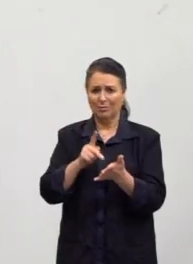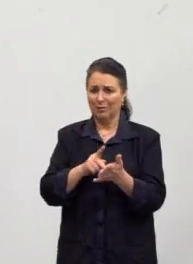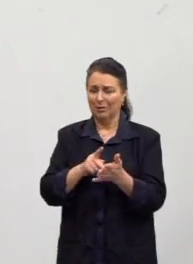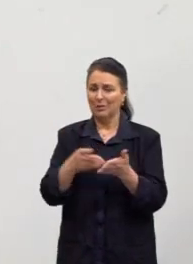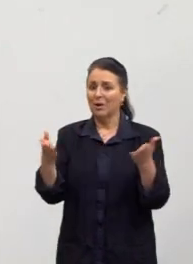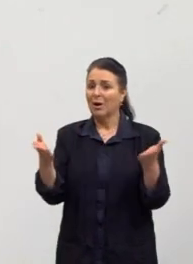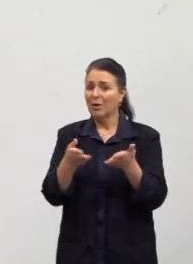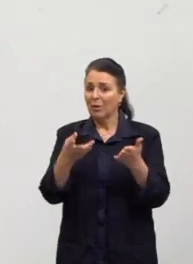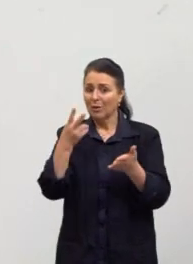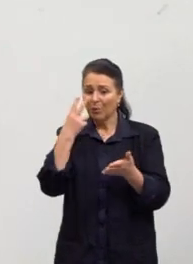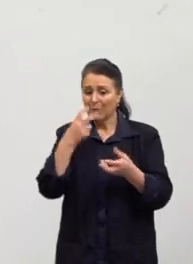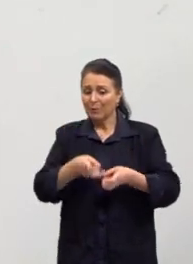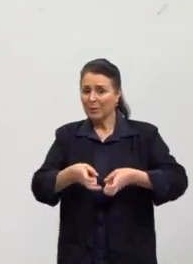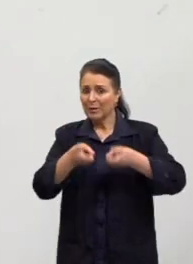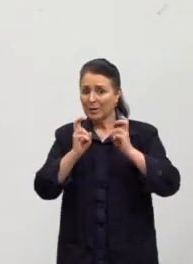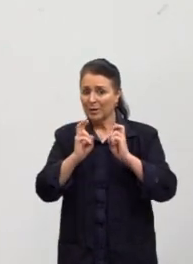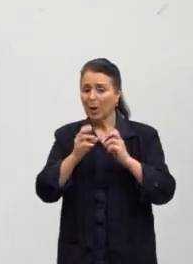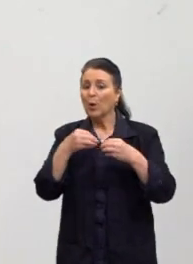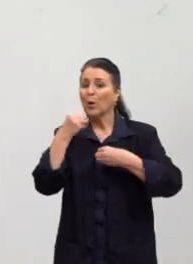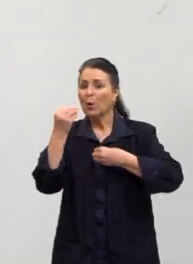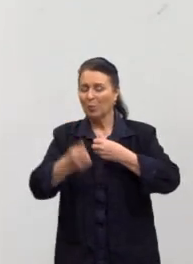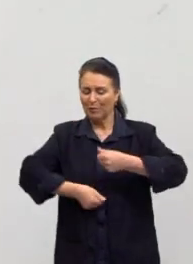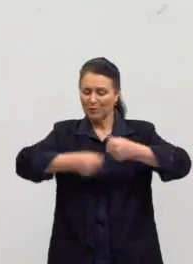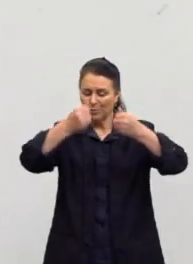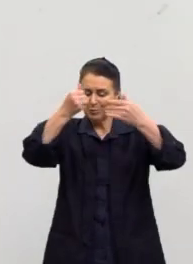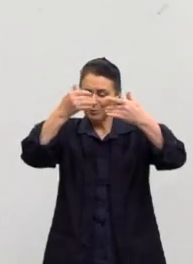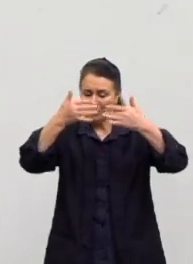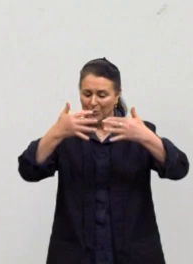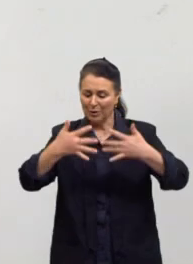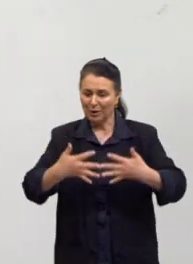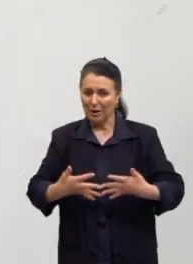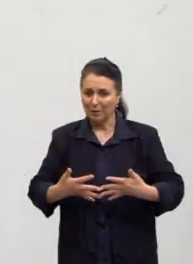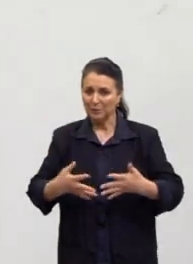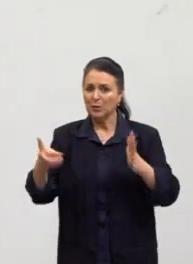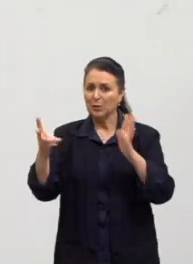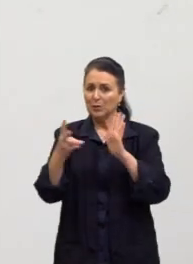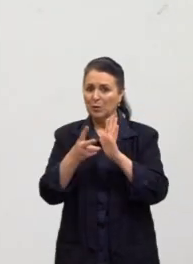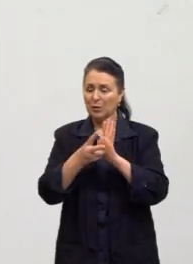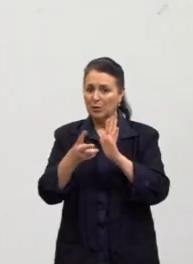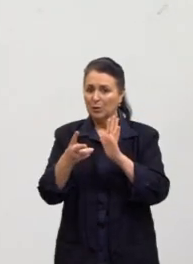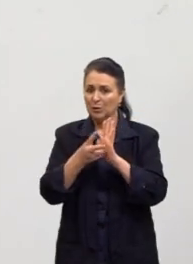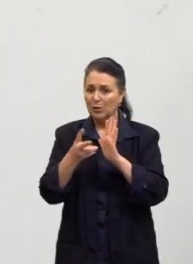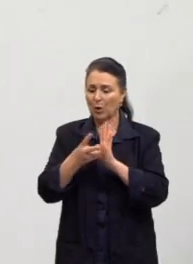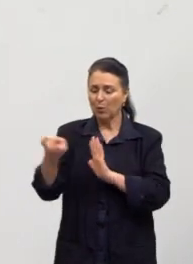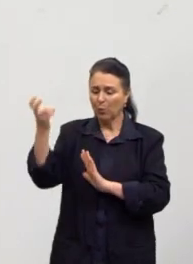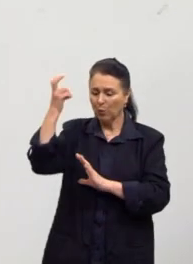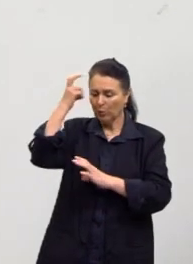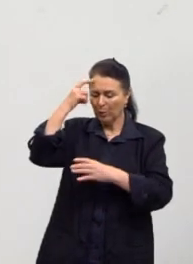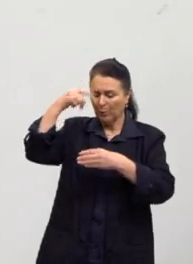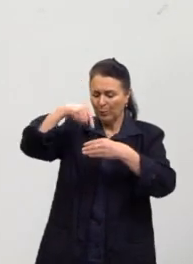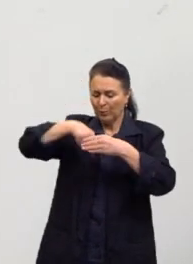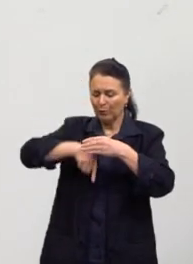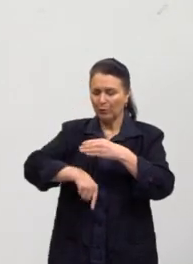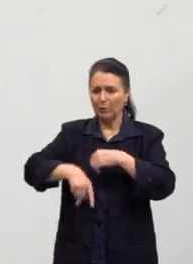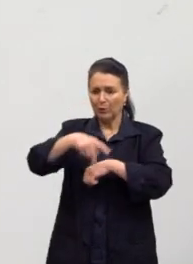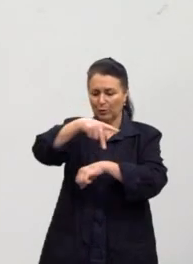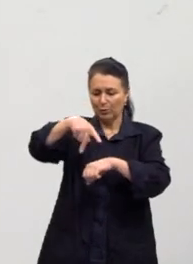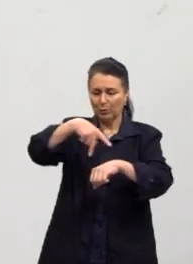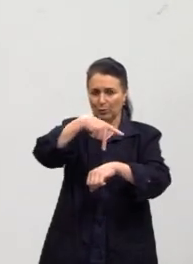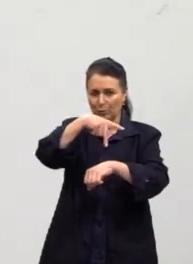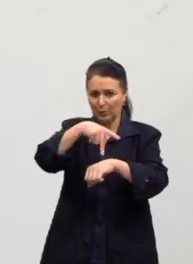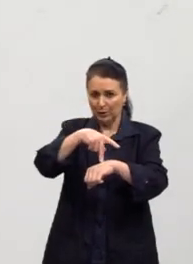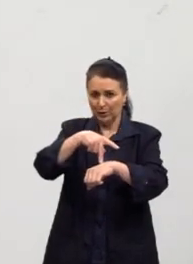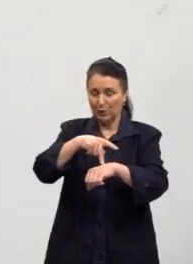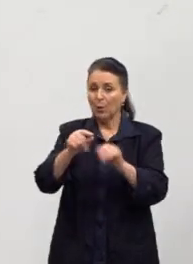agora como é esse indígena, a raiz cultural do nosso país, que é bem diferente daquela idealizada. O José de